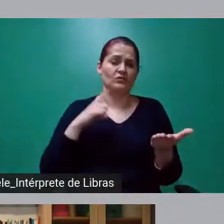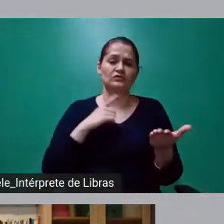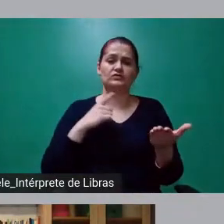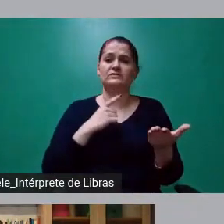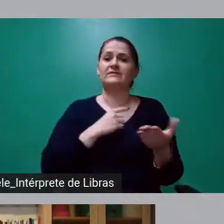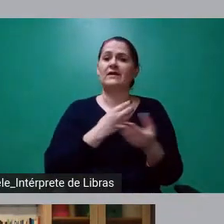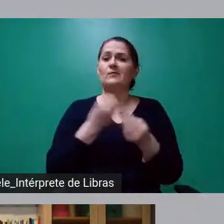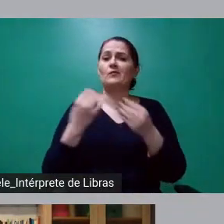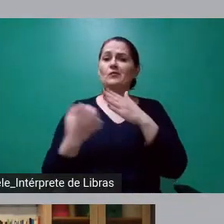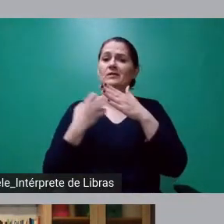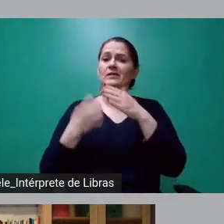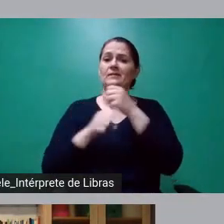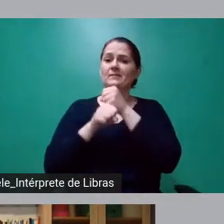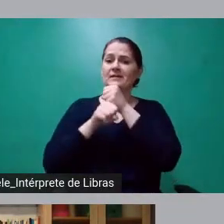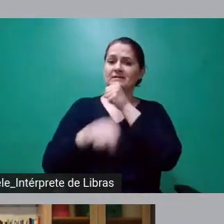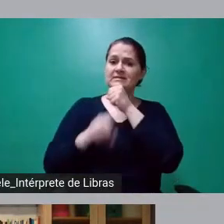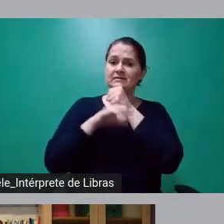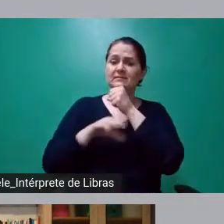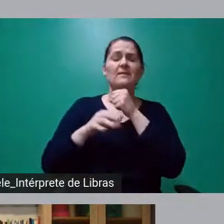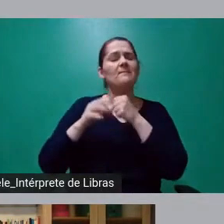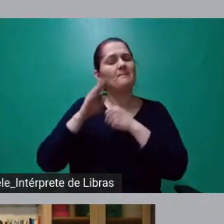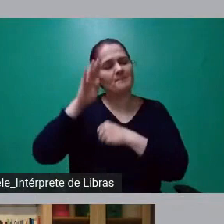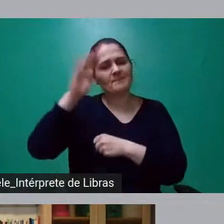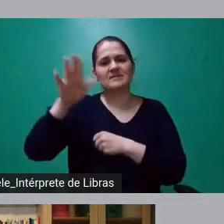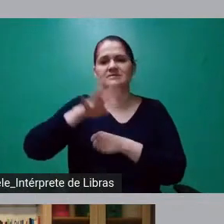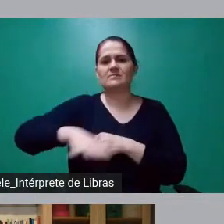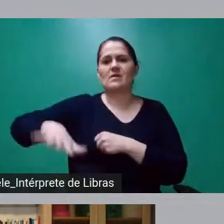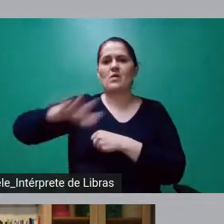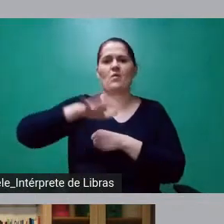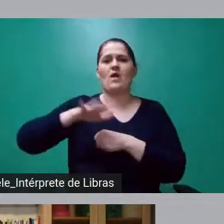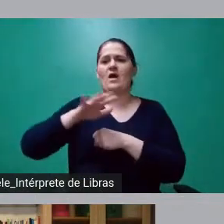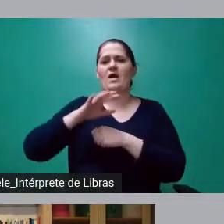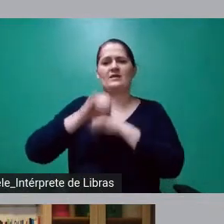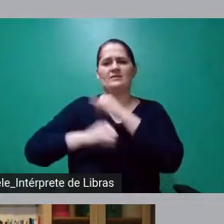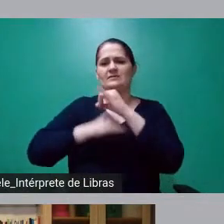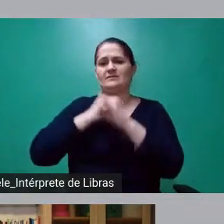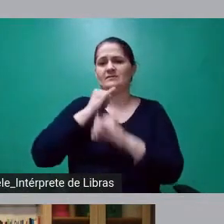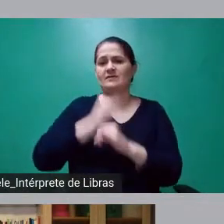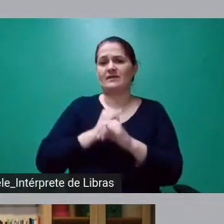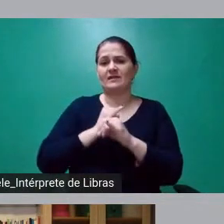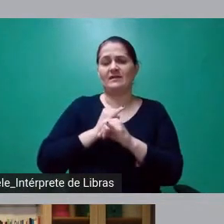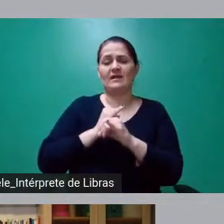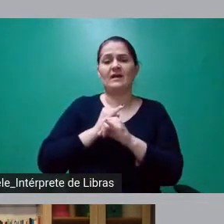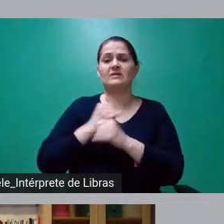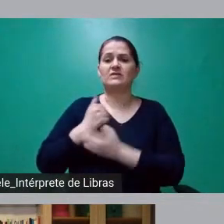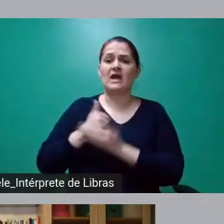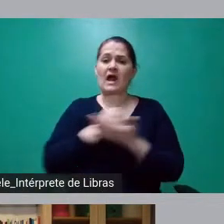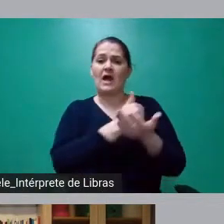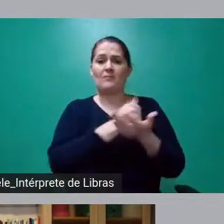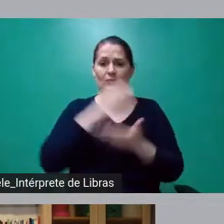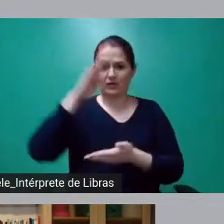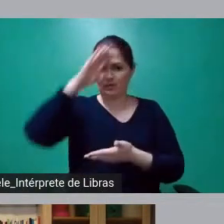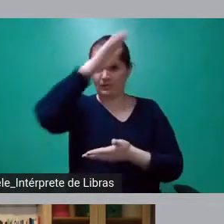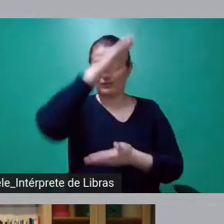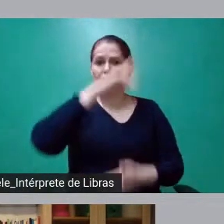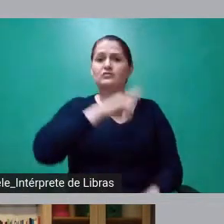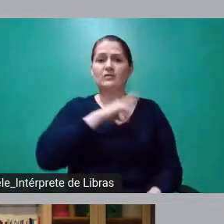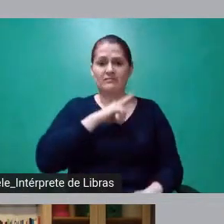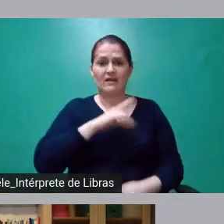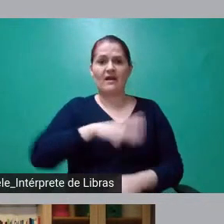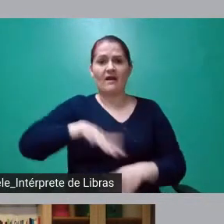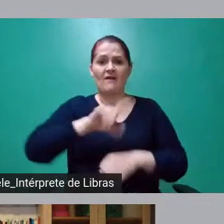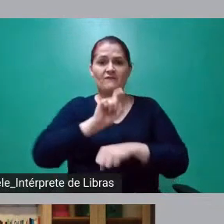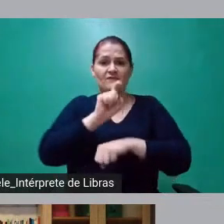comunicação, principalmente na mídia eletrônica, jogando descaradamente a favor desse projeto fascista do Bolsonaro. Então, Rede TV,